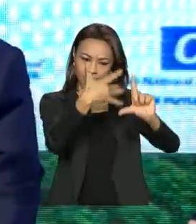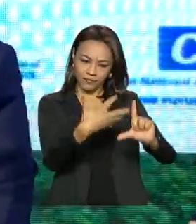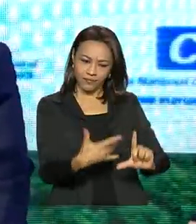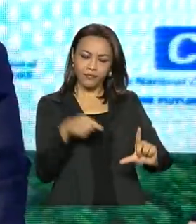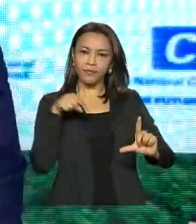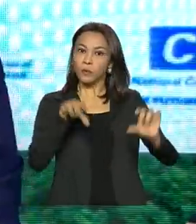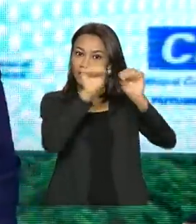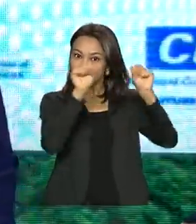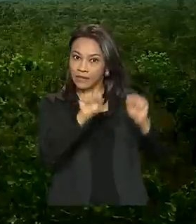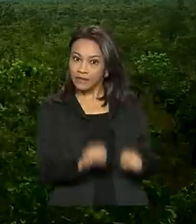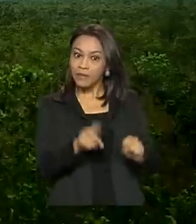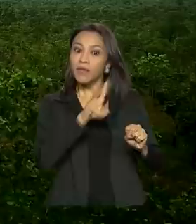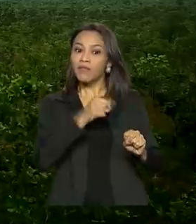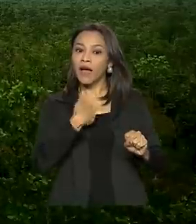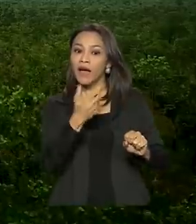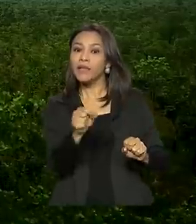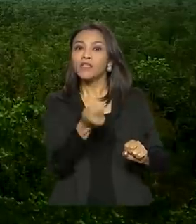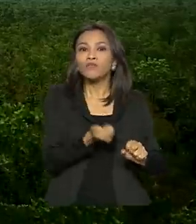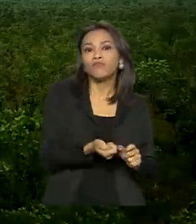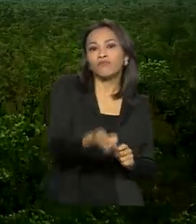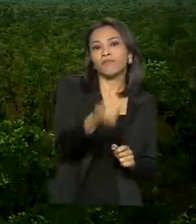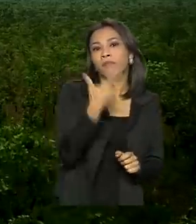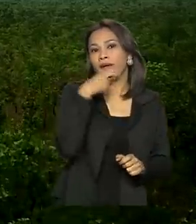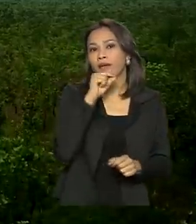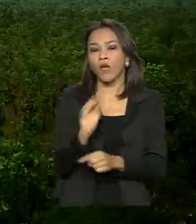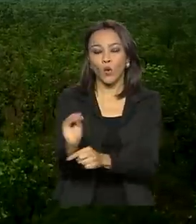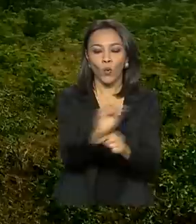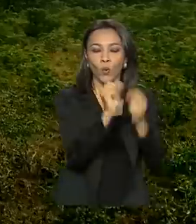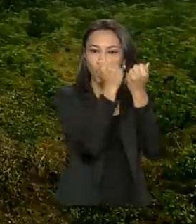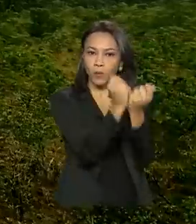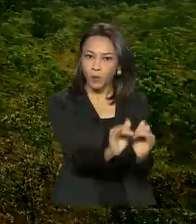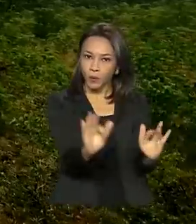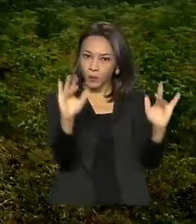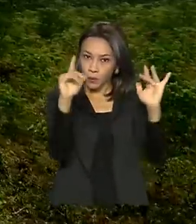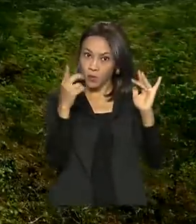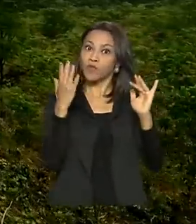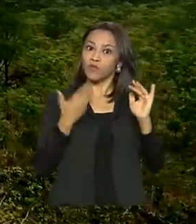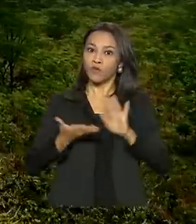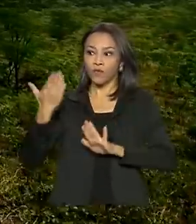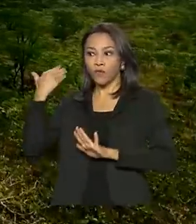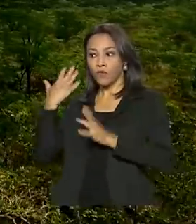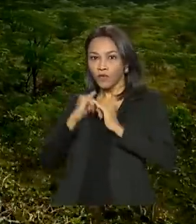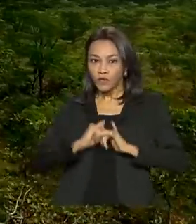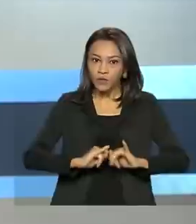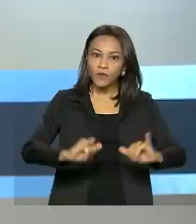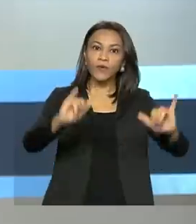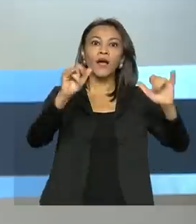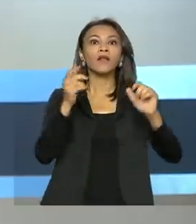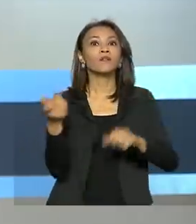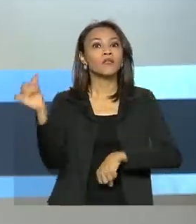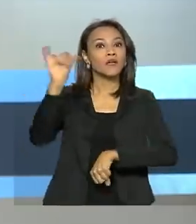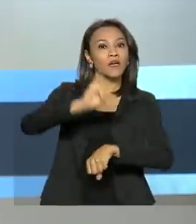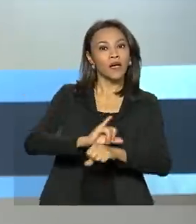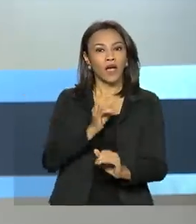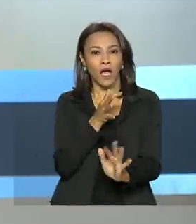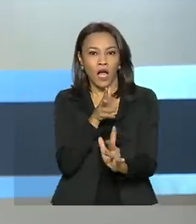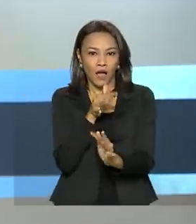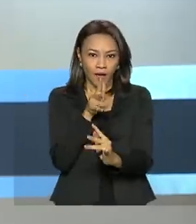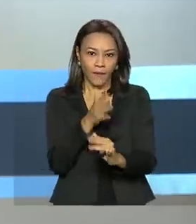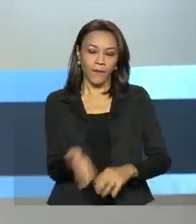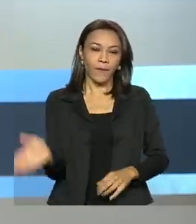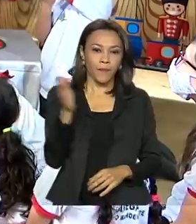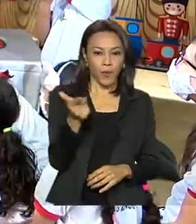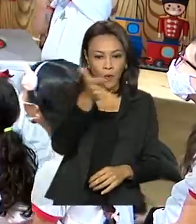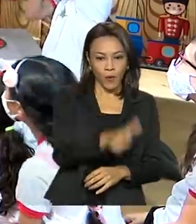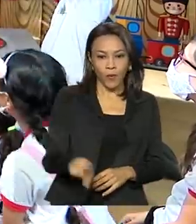que vai remunerar quem presta serviços ambientais, foi lançado na COP26 em Glasgow, na Escócia. E vamos mostrar ainda.